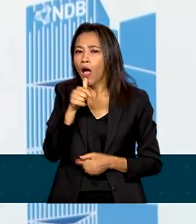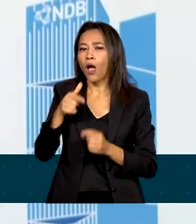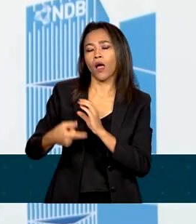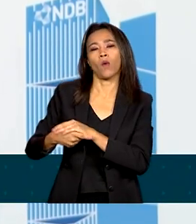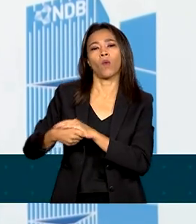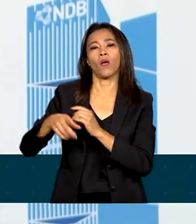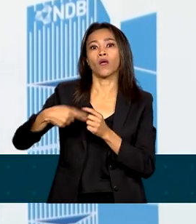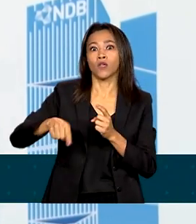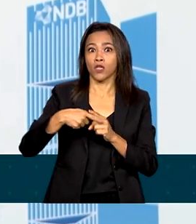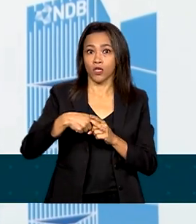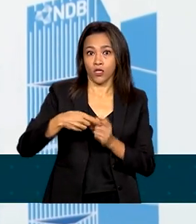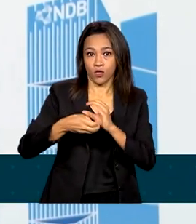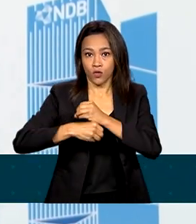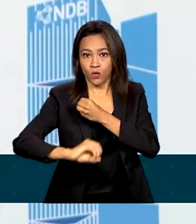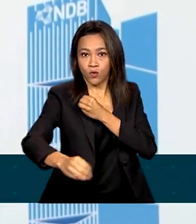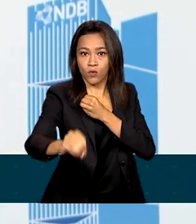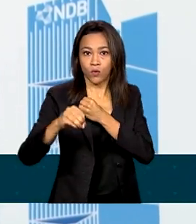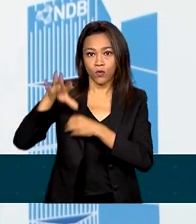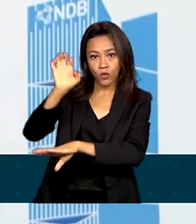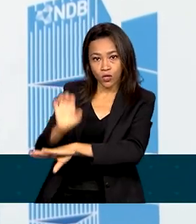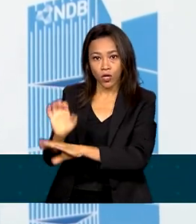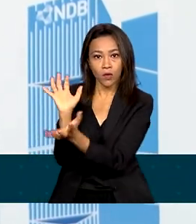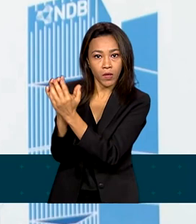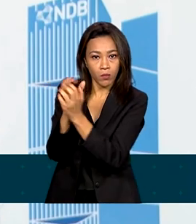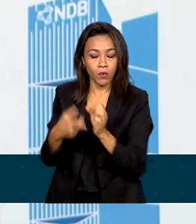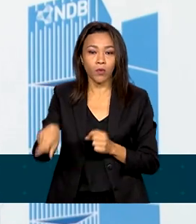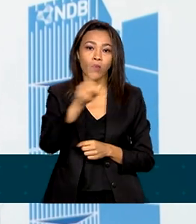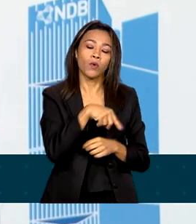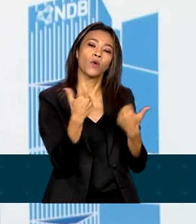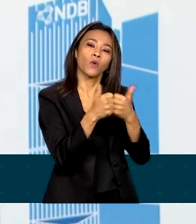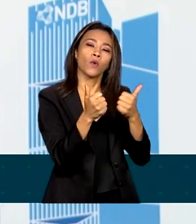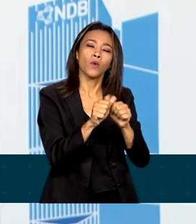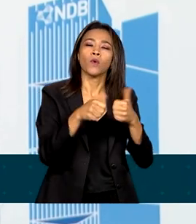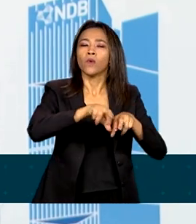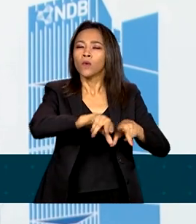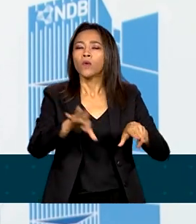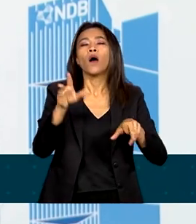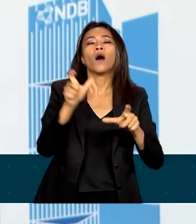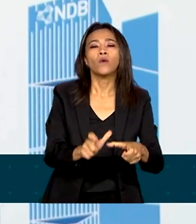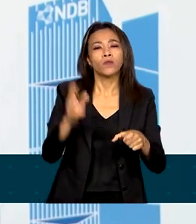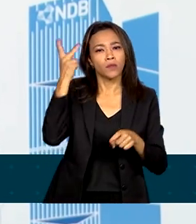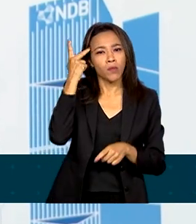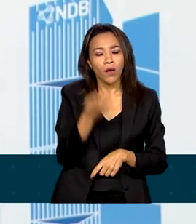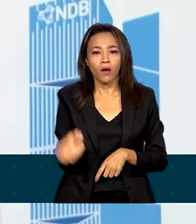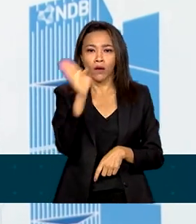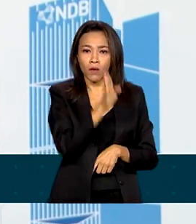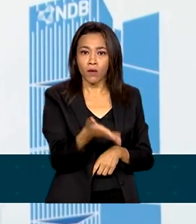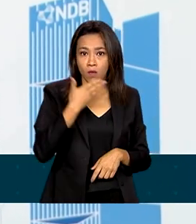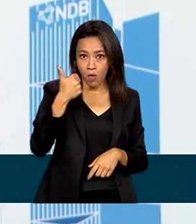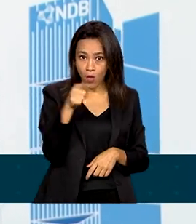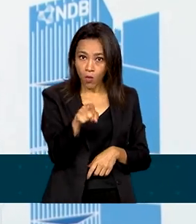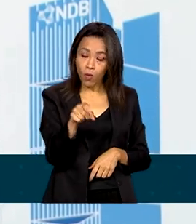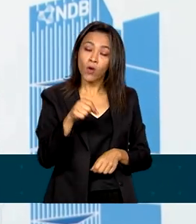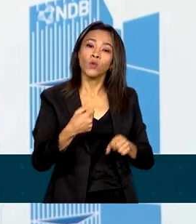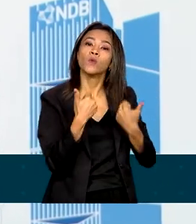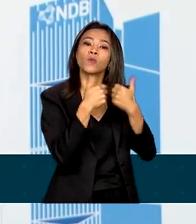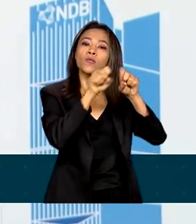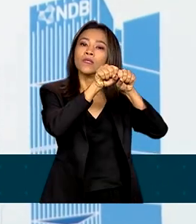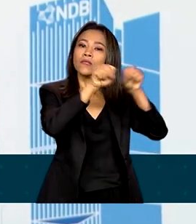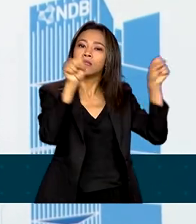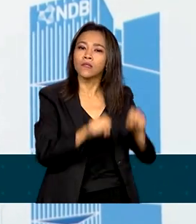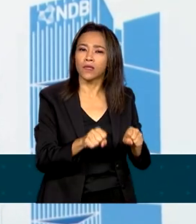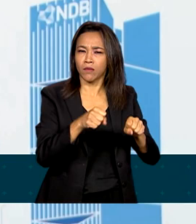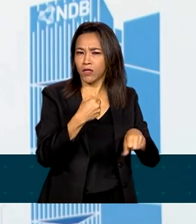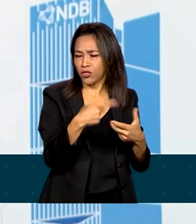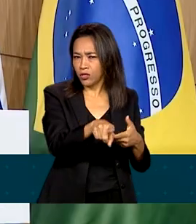esgoto de Pernambuco, obras de mobilidade urbana em Sorocaba, São Paulo e melhorias no sistema de transporte urbano